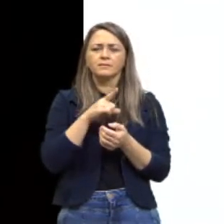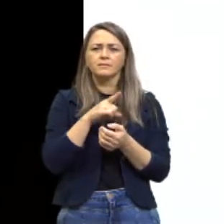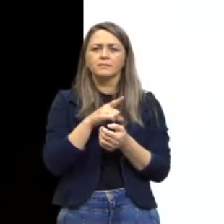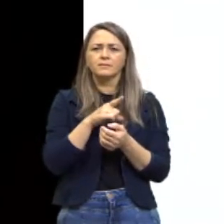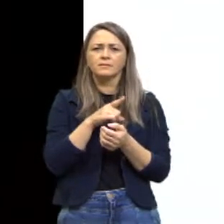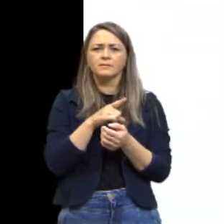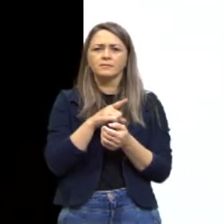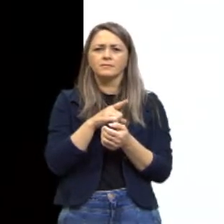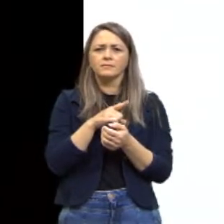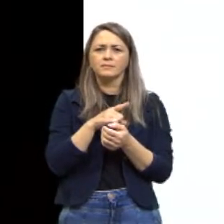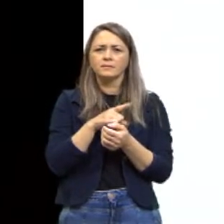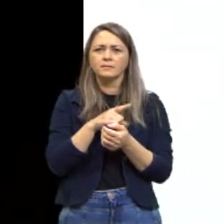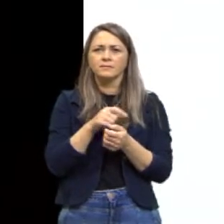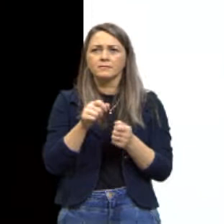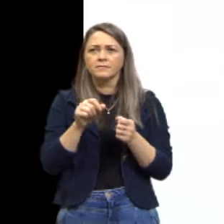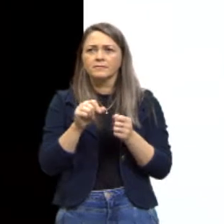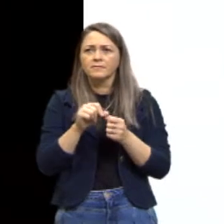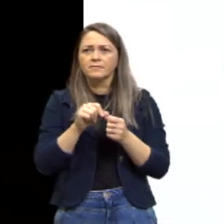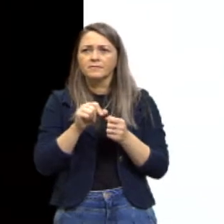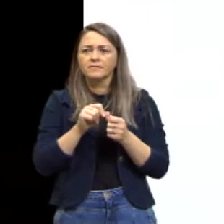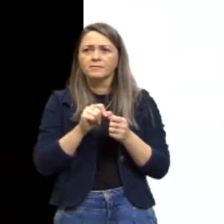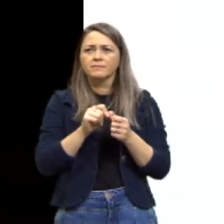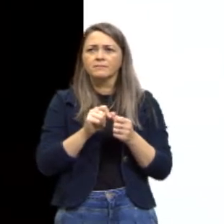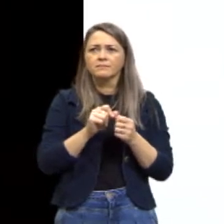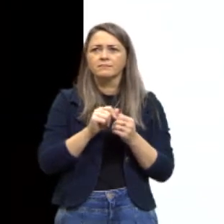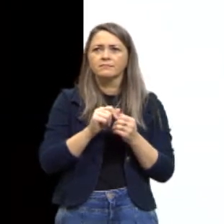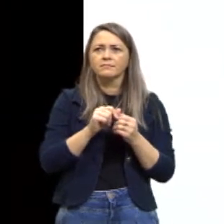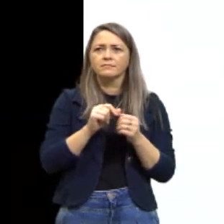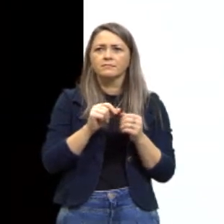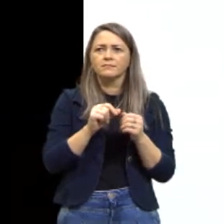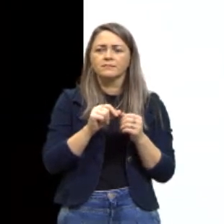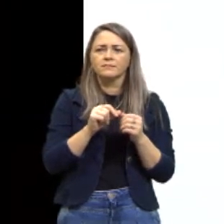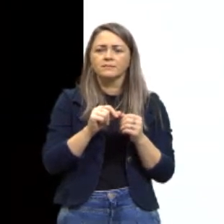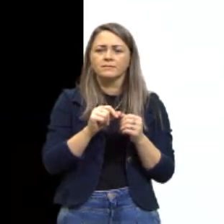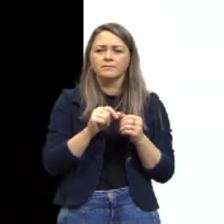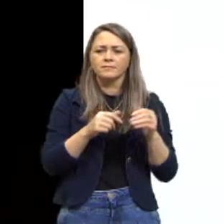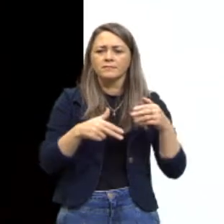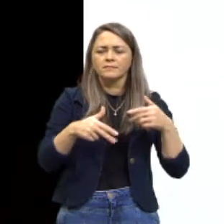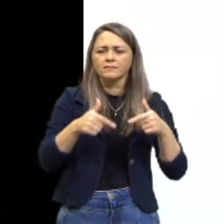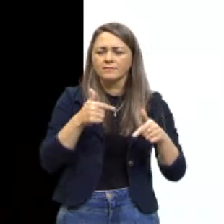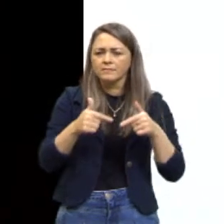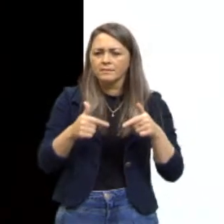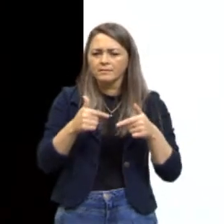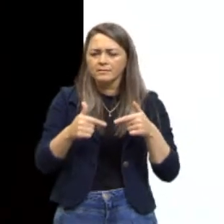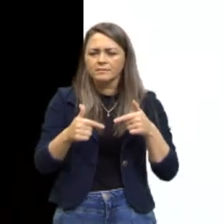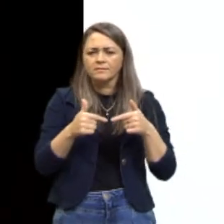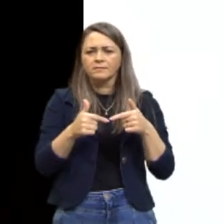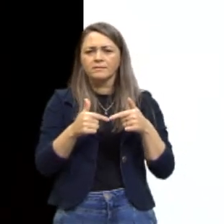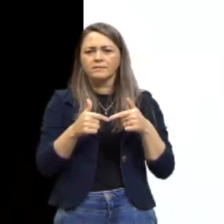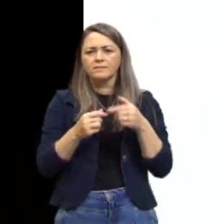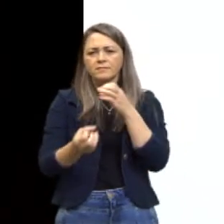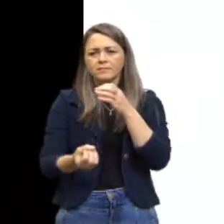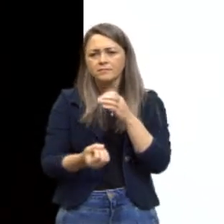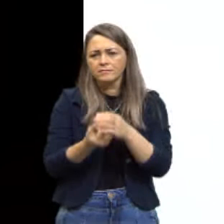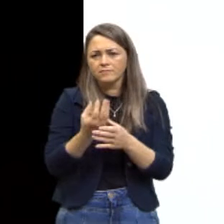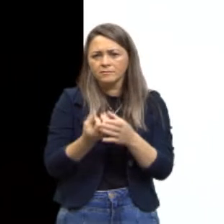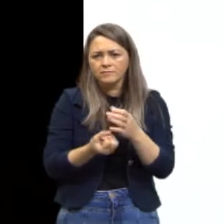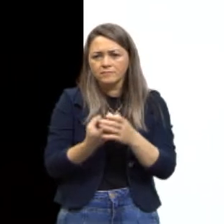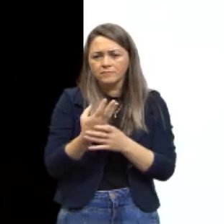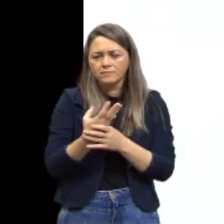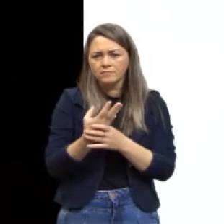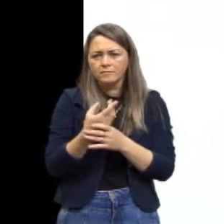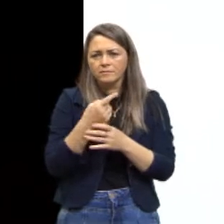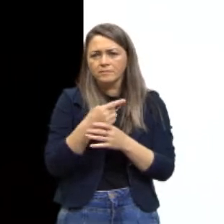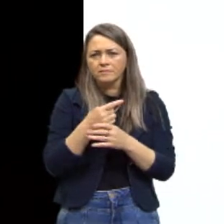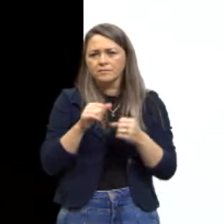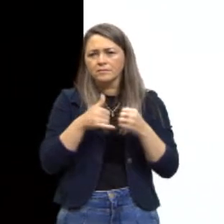operadores, né? Desse trabalho de produção dos